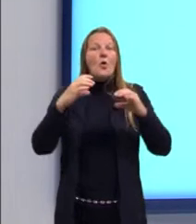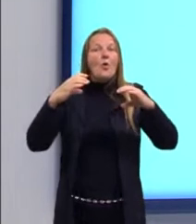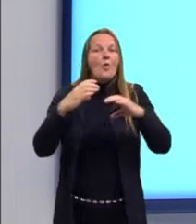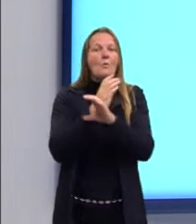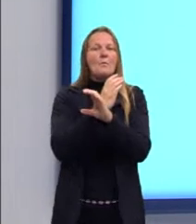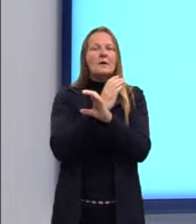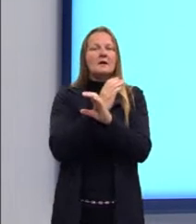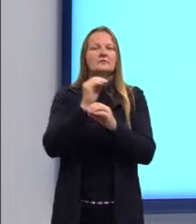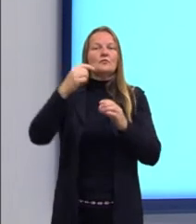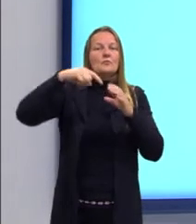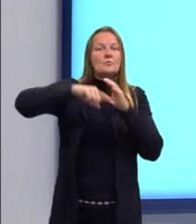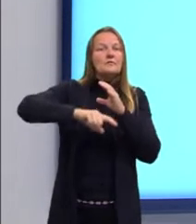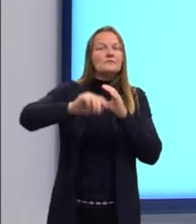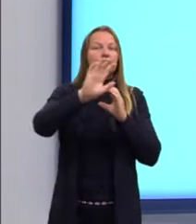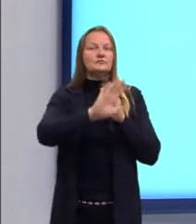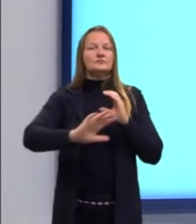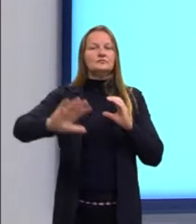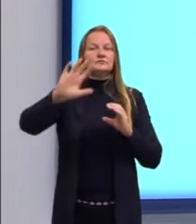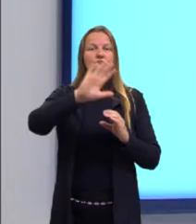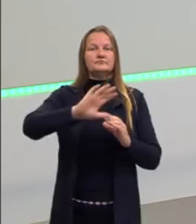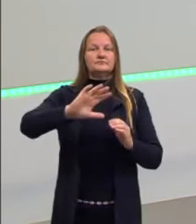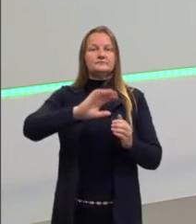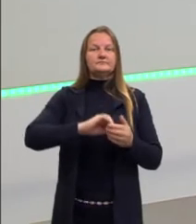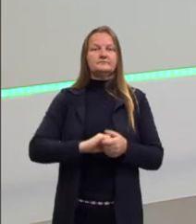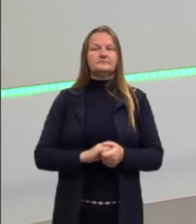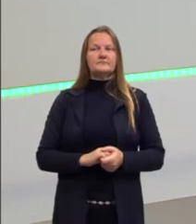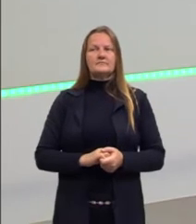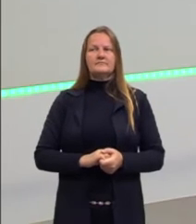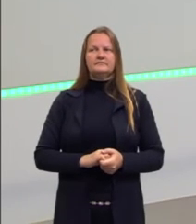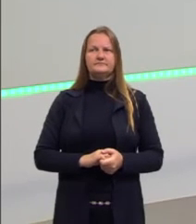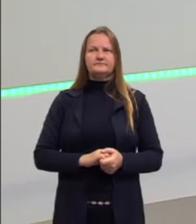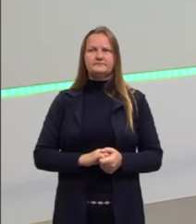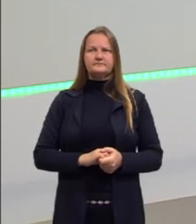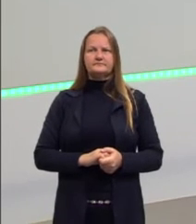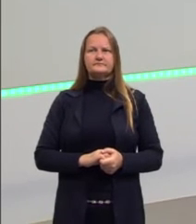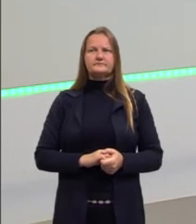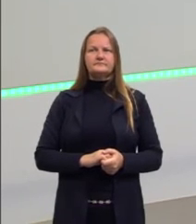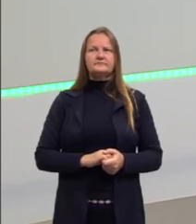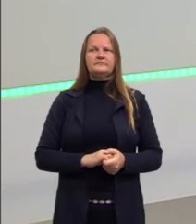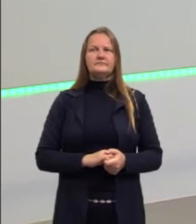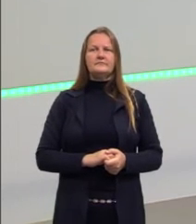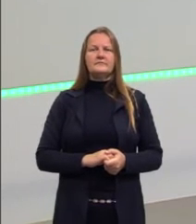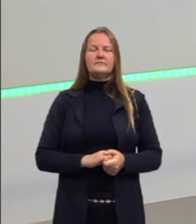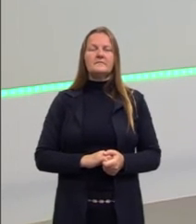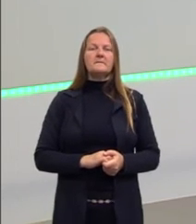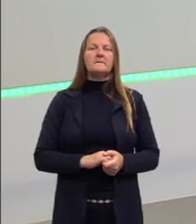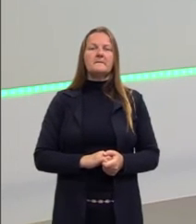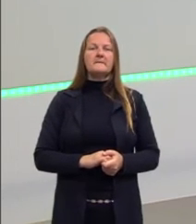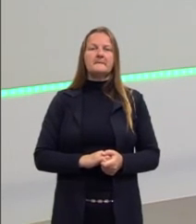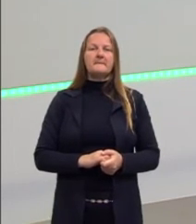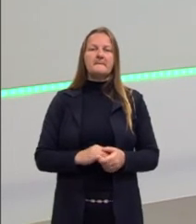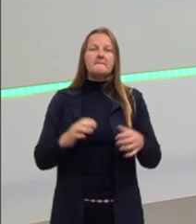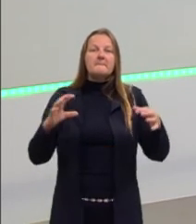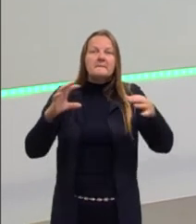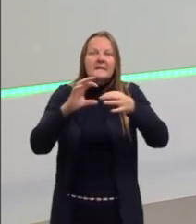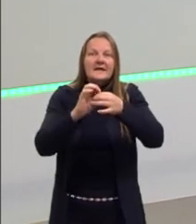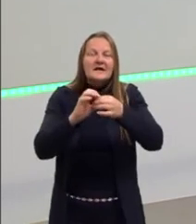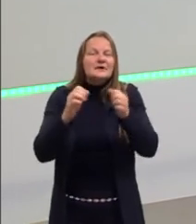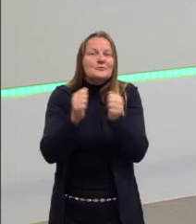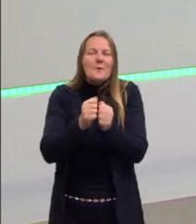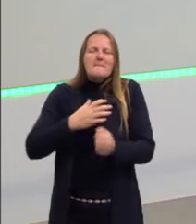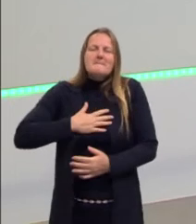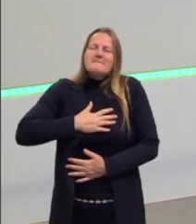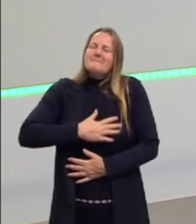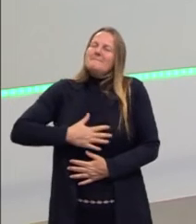crônica, então eu tenho saúde. Não, ela não quer dizer somente isso, tá? Então, ela está atrelada a um bem-estar